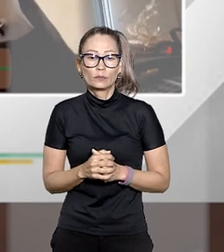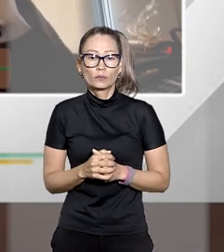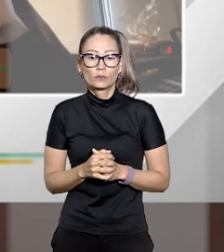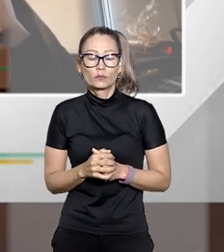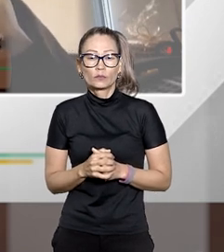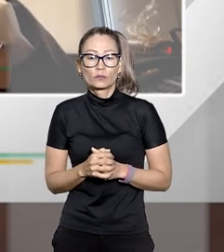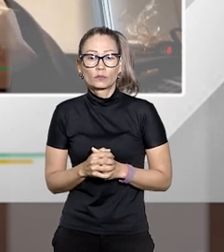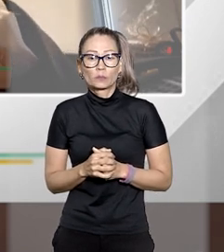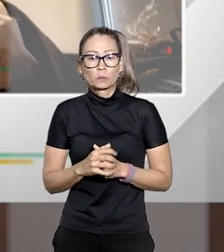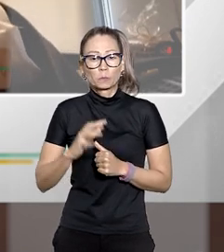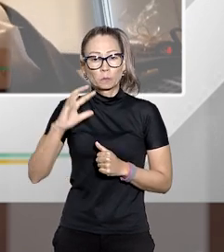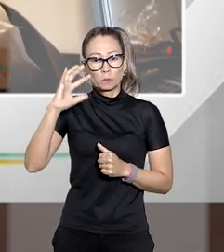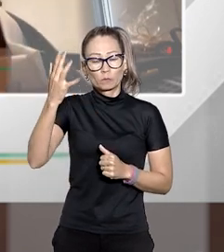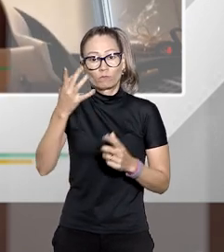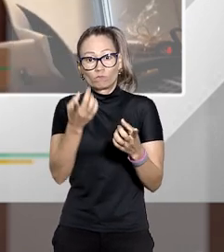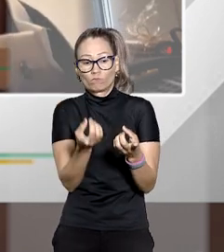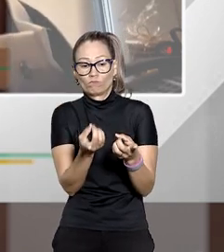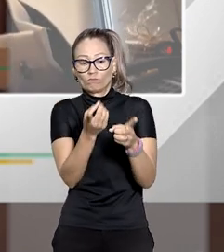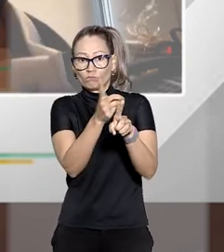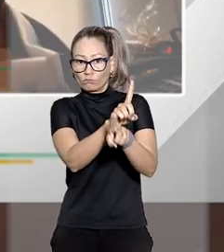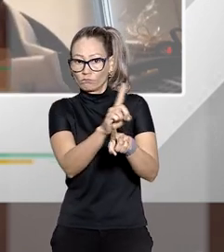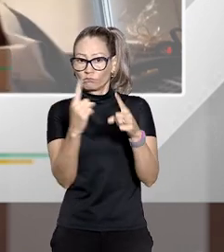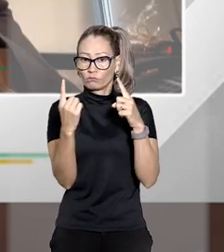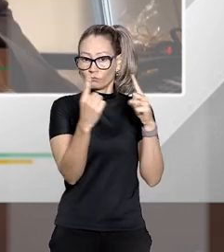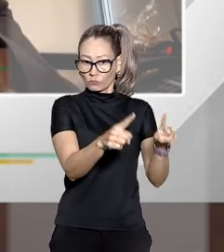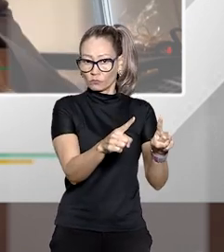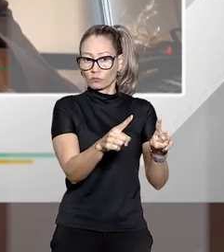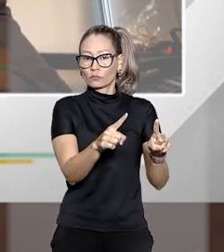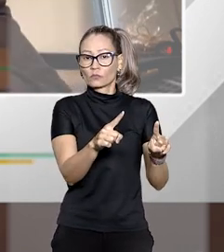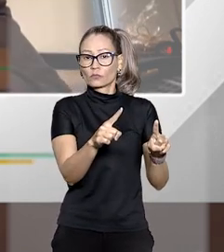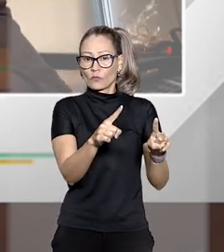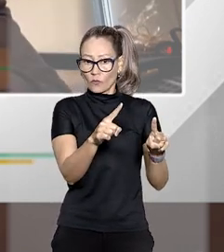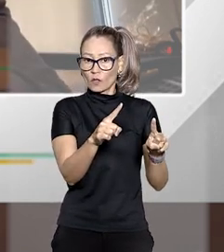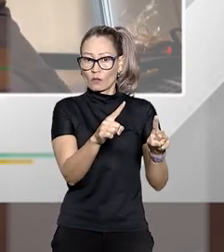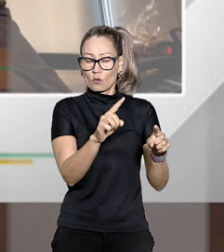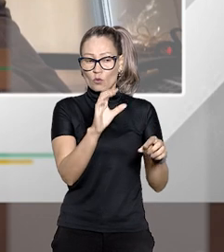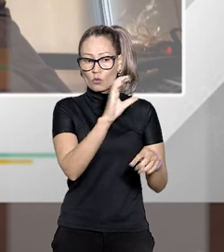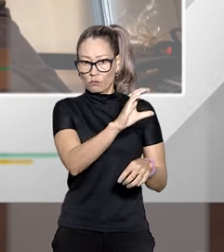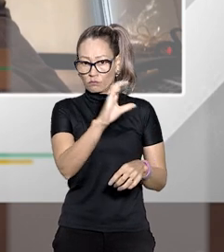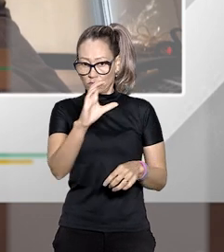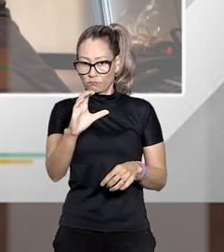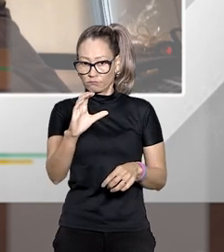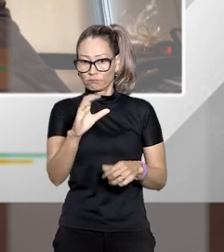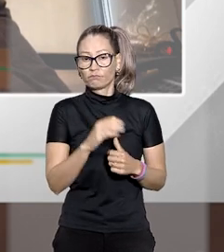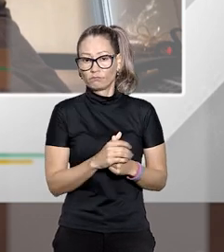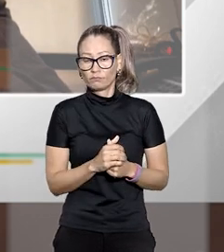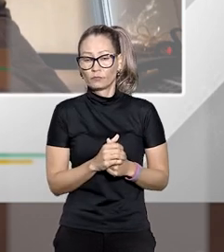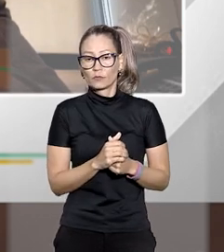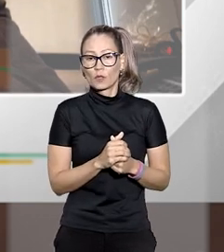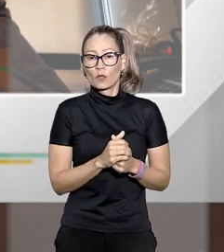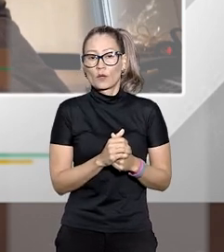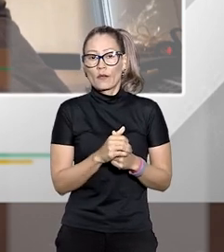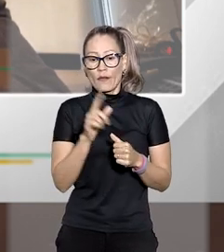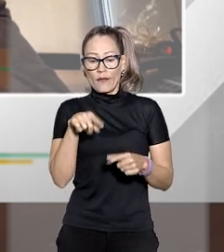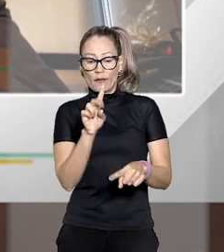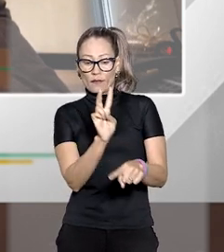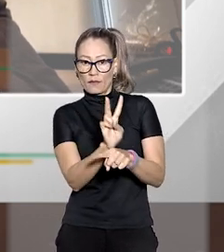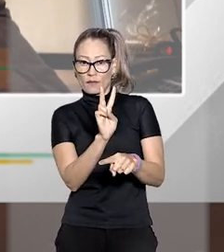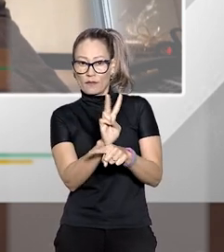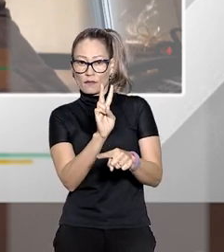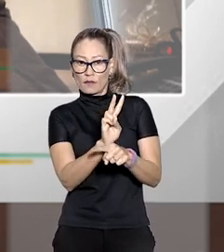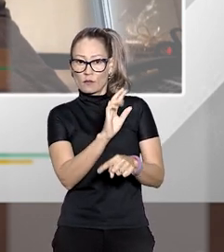a contrariedade à constituição então o guardião da constituição